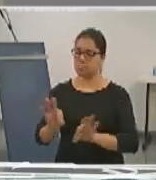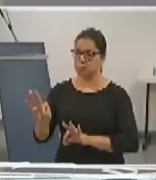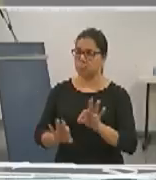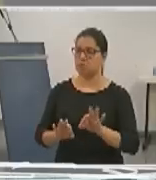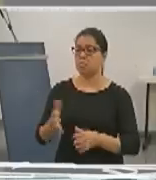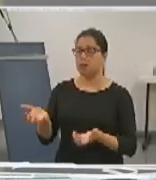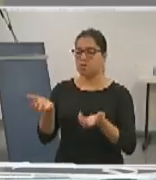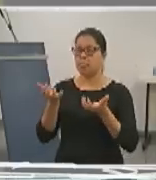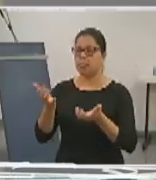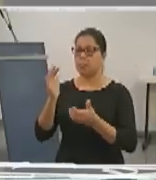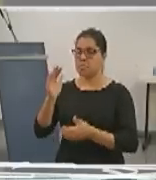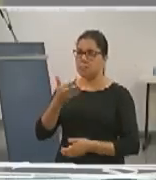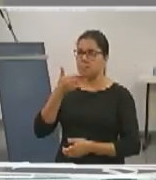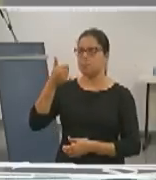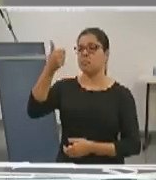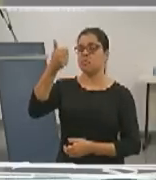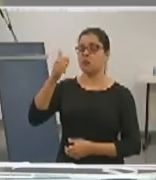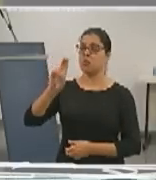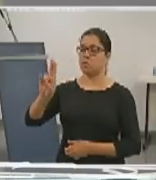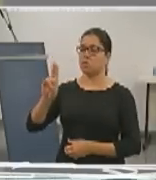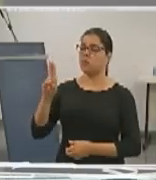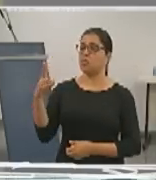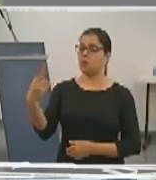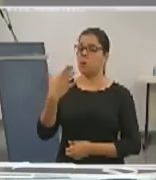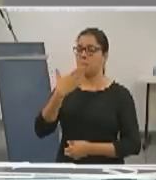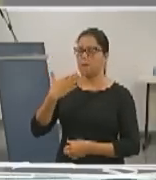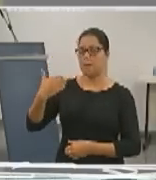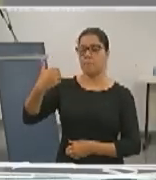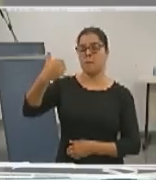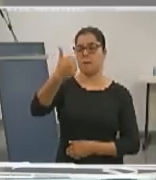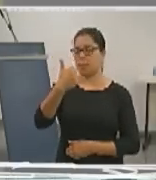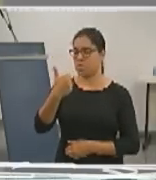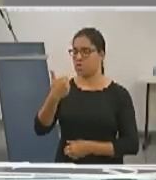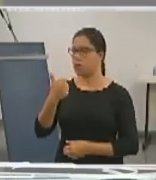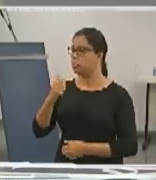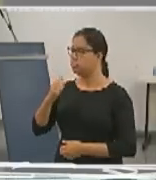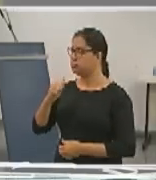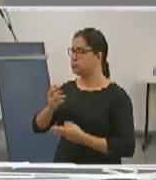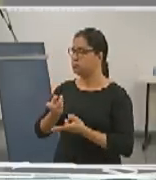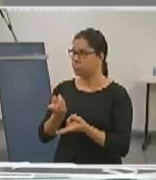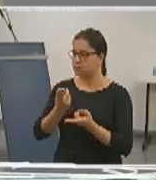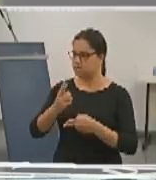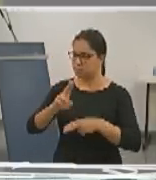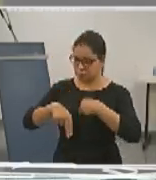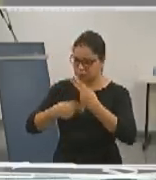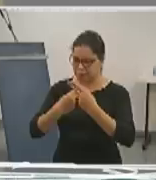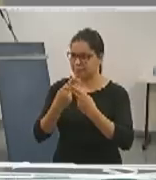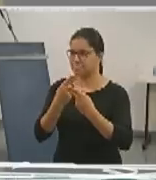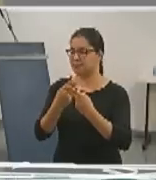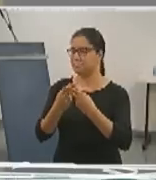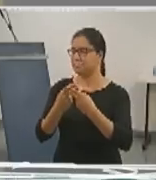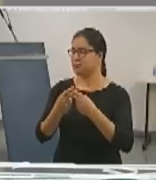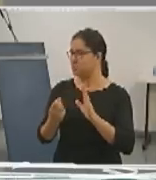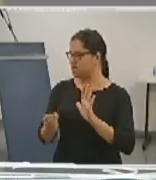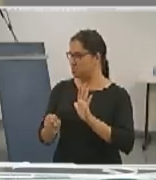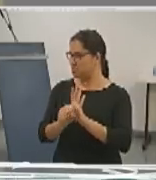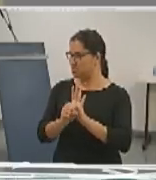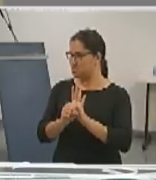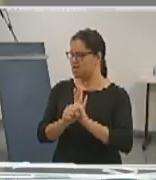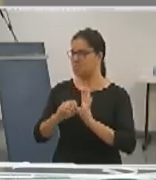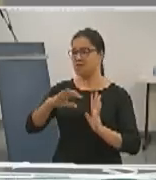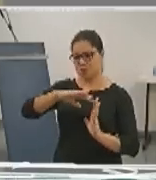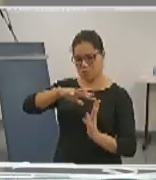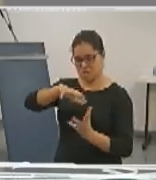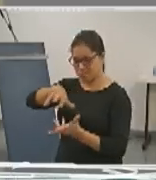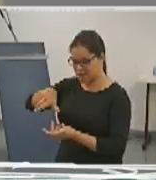fazer do HU um hospital cada vez mais sustentável. Em todas as frentes de atuação do HU, vamos avançar para